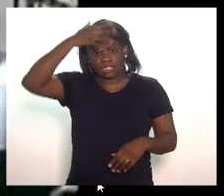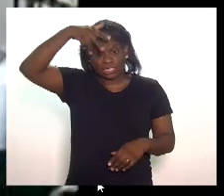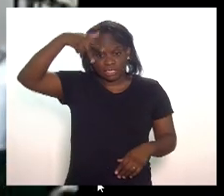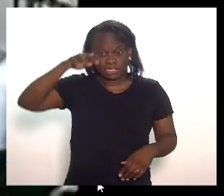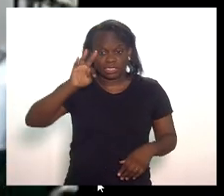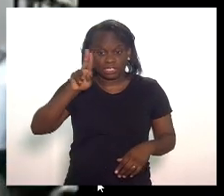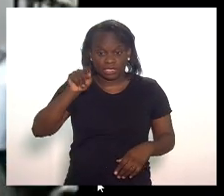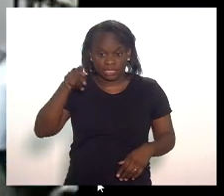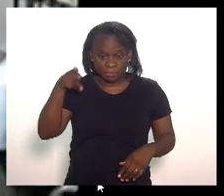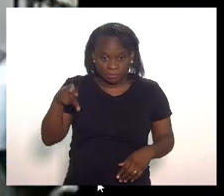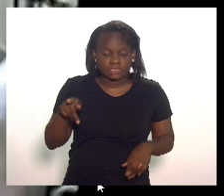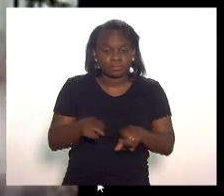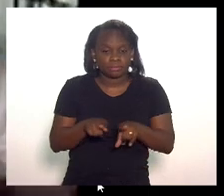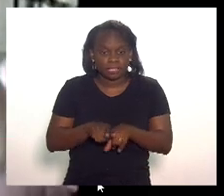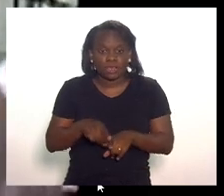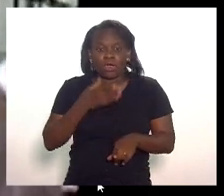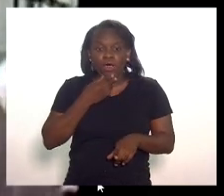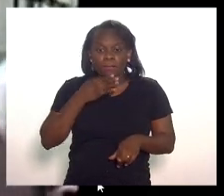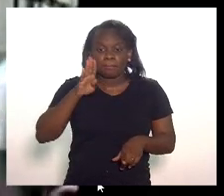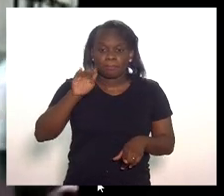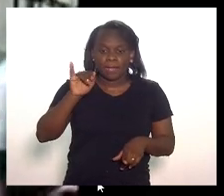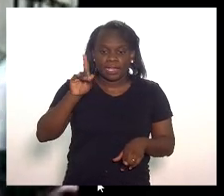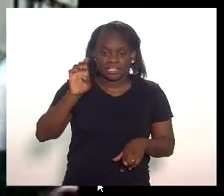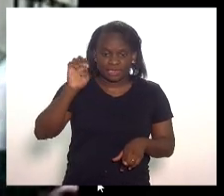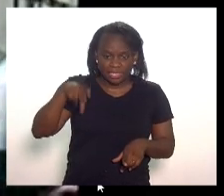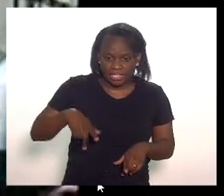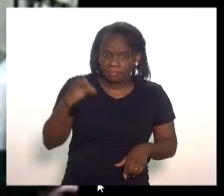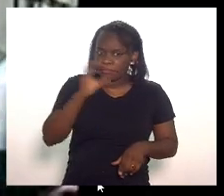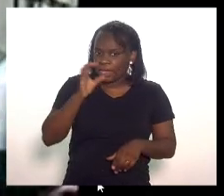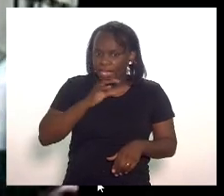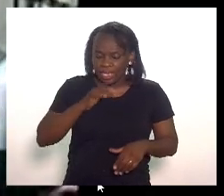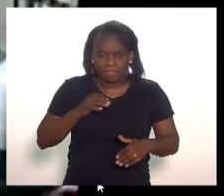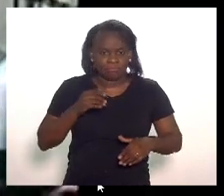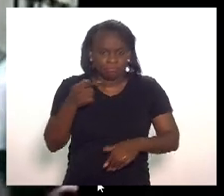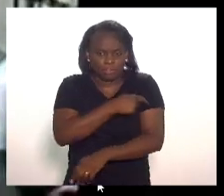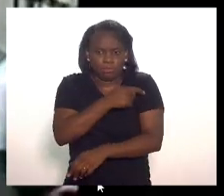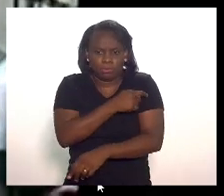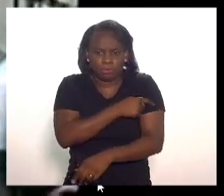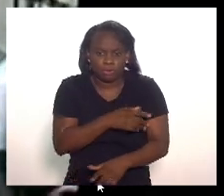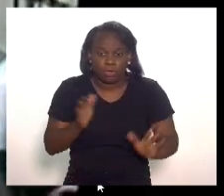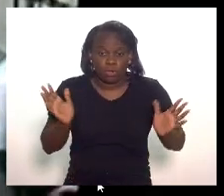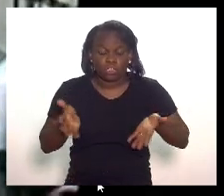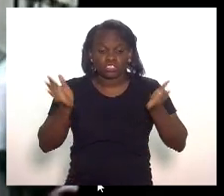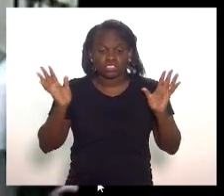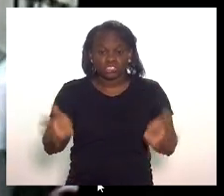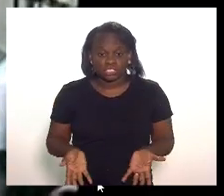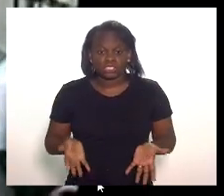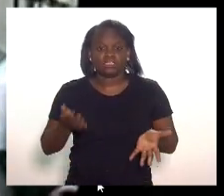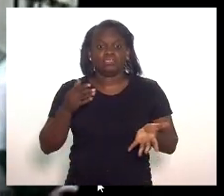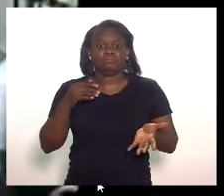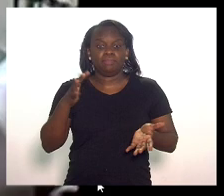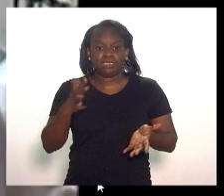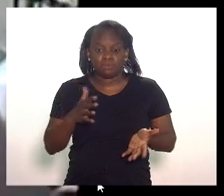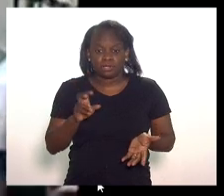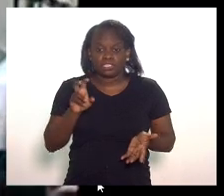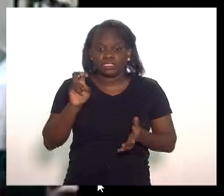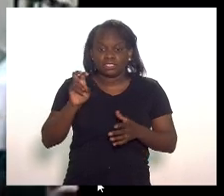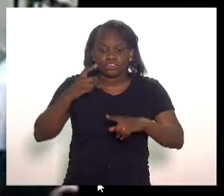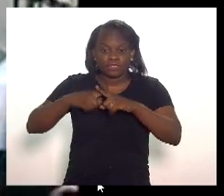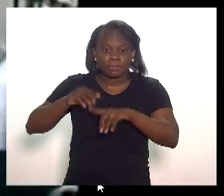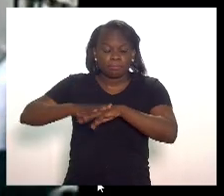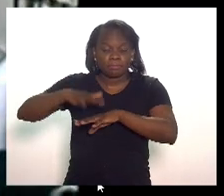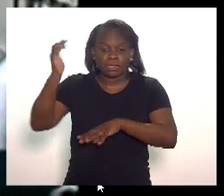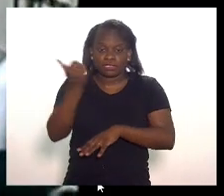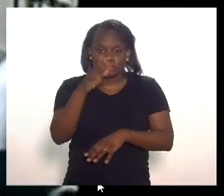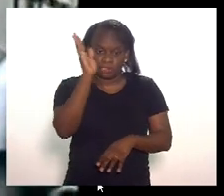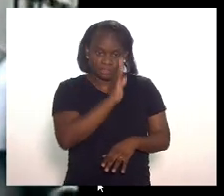extrema direita o Biden chegou acelerou o processo de vacinação e hoje já vacinou em termos absolutos mais de 5 vezes mais do que